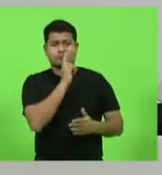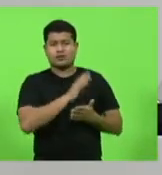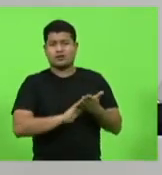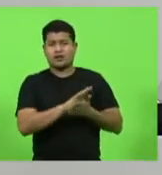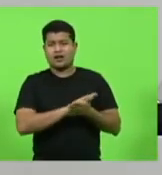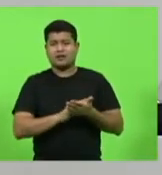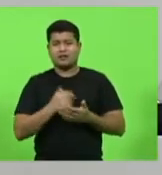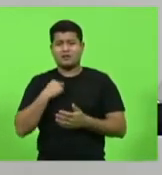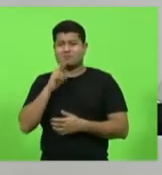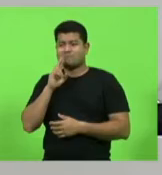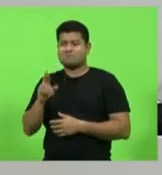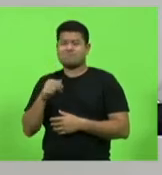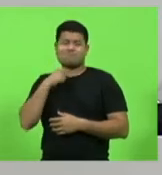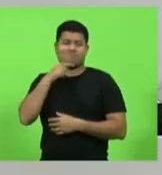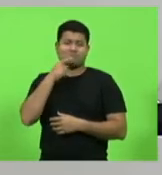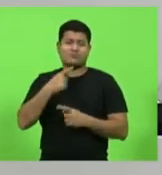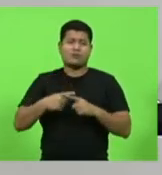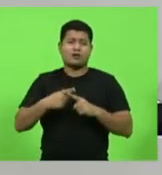Vergonha.